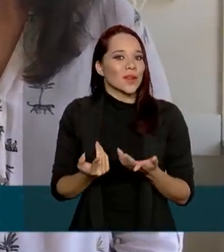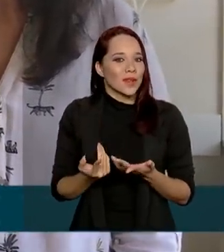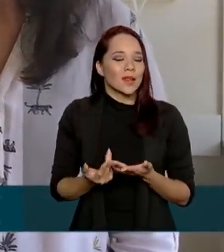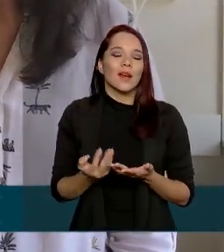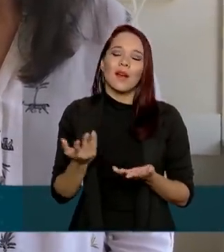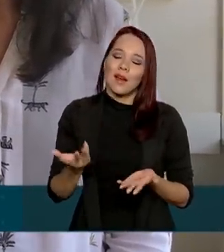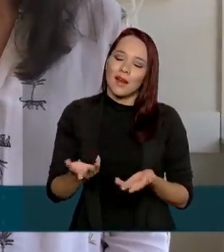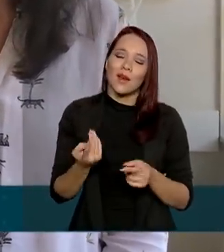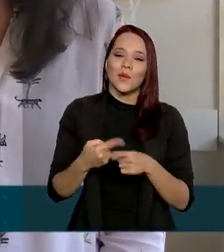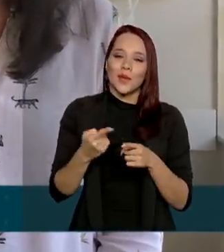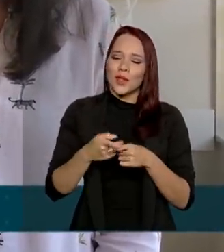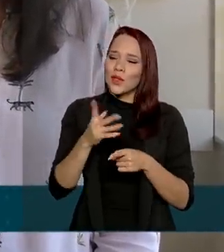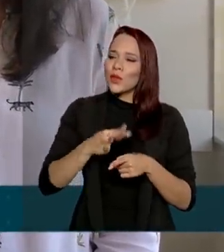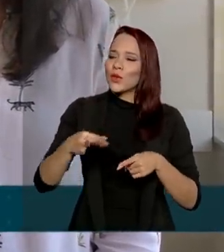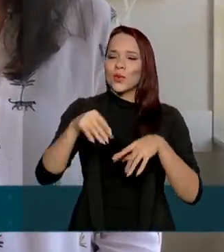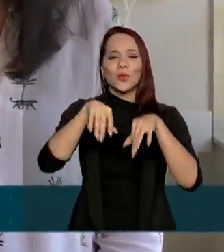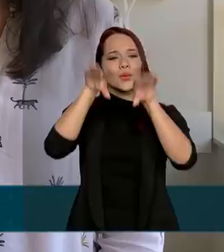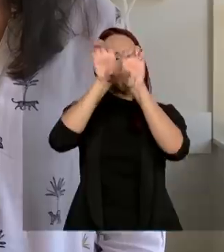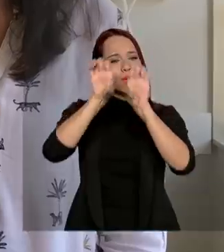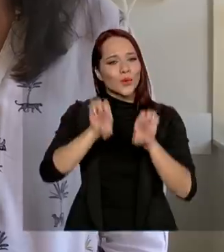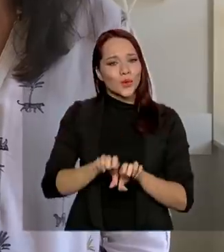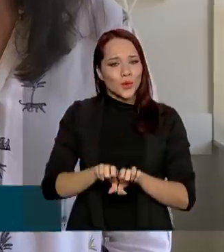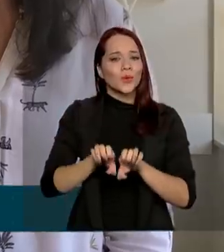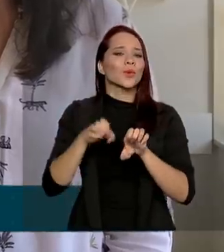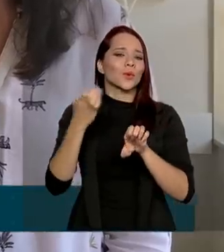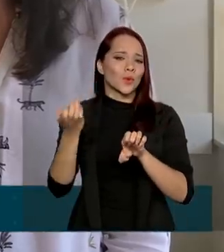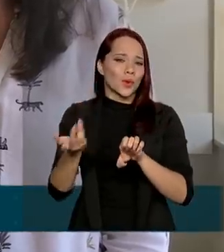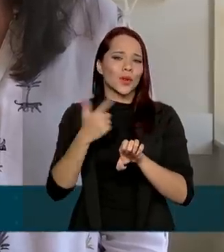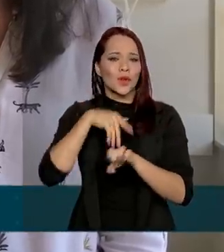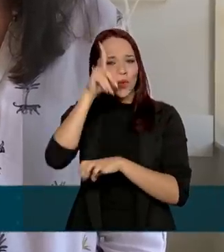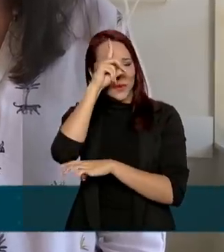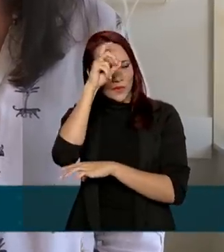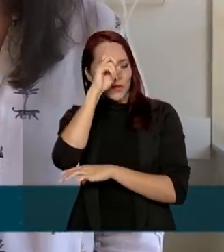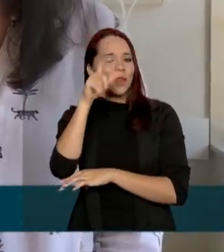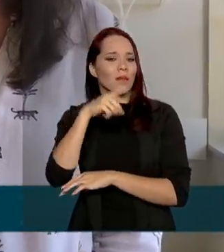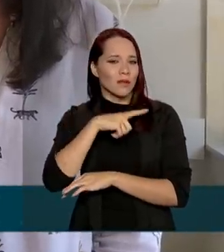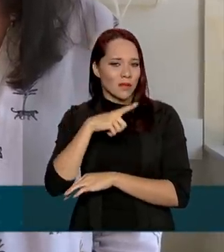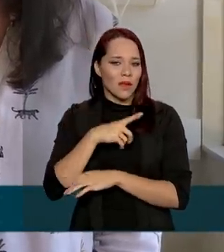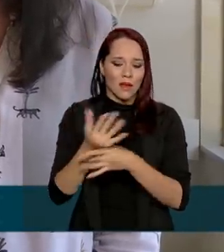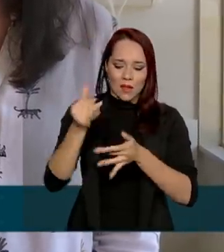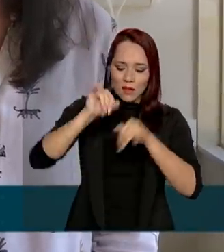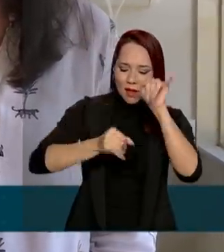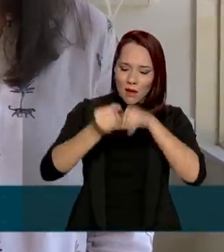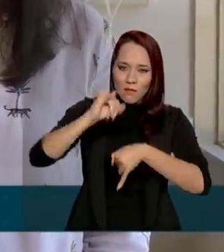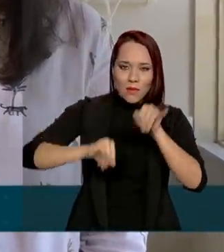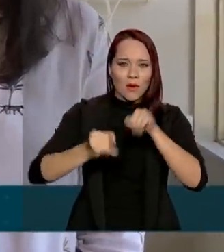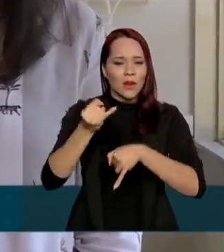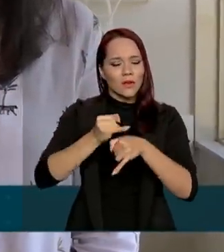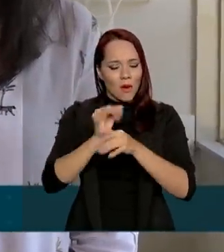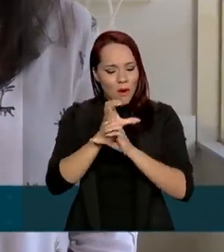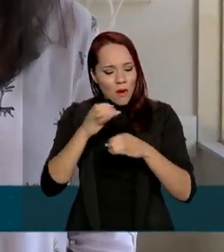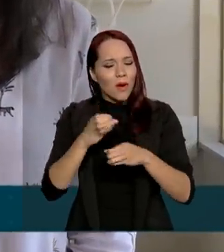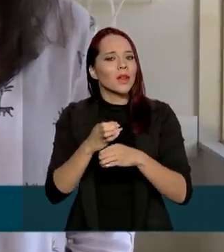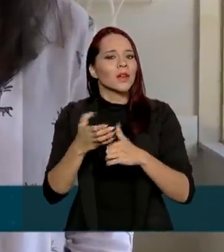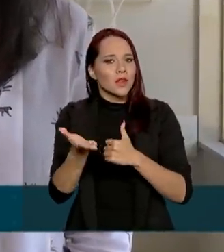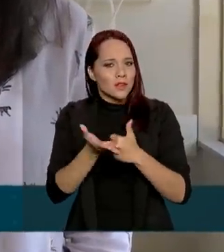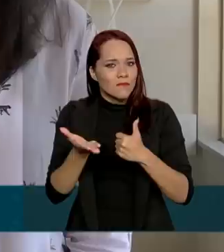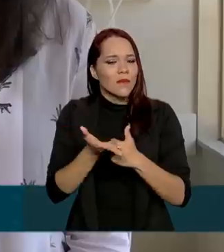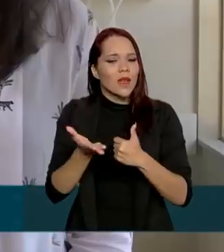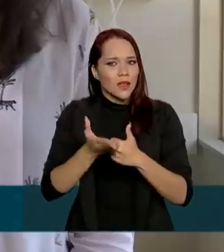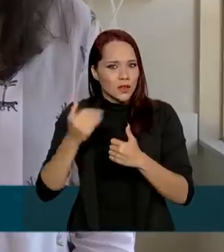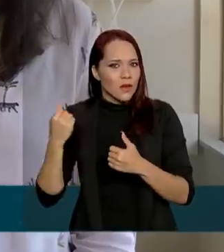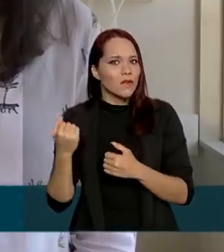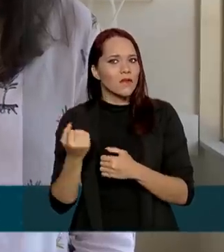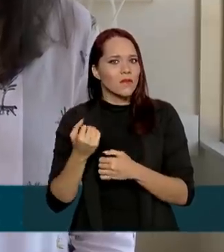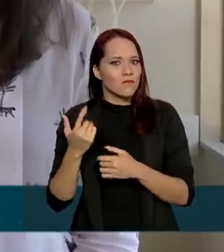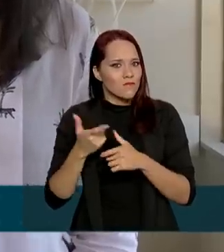toda a infraestrutura que o hospital possui, laboratórios de média e alta fidelidade